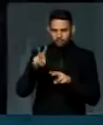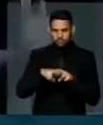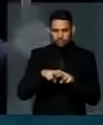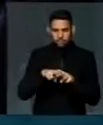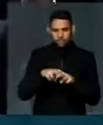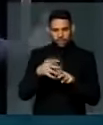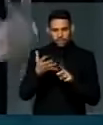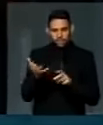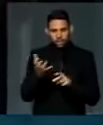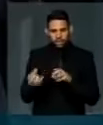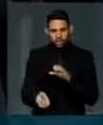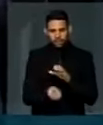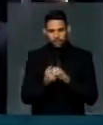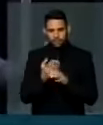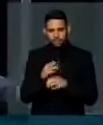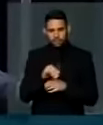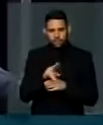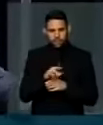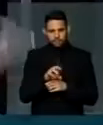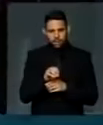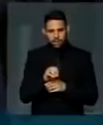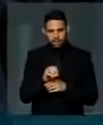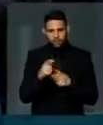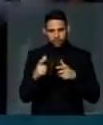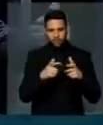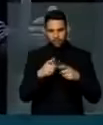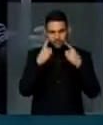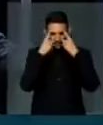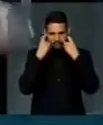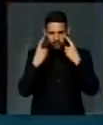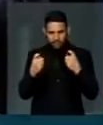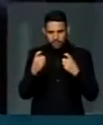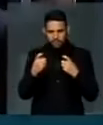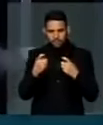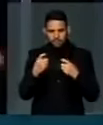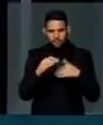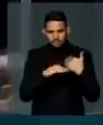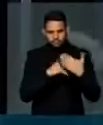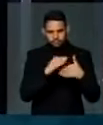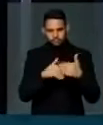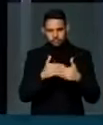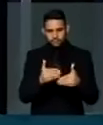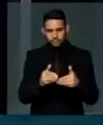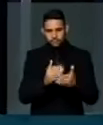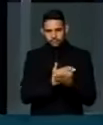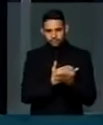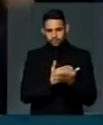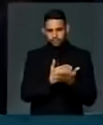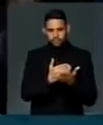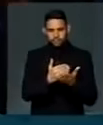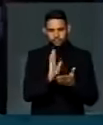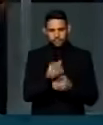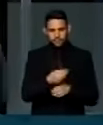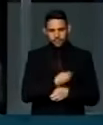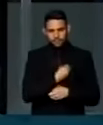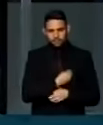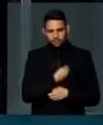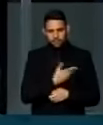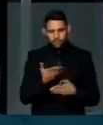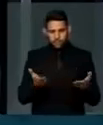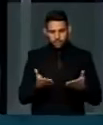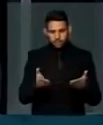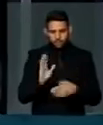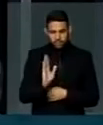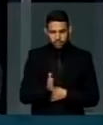Ou nós queremos implantar uma barbárie, onde a violência vai se multiplicar exponencialmente. Aliás, já estamos dizendo